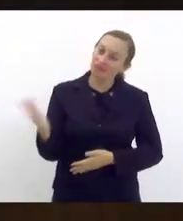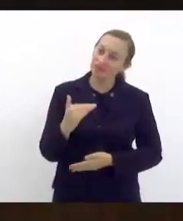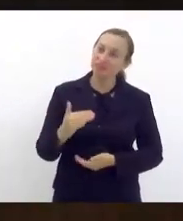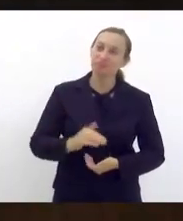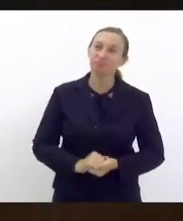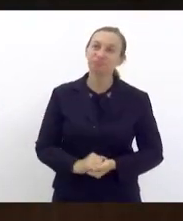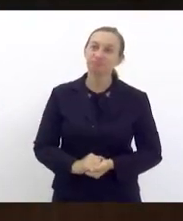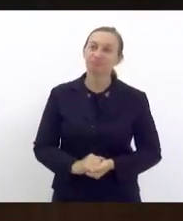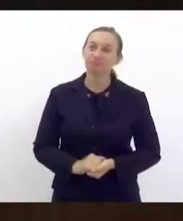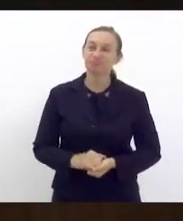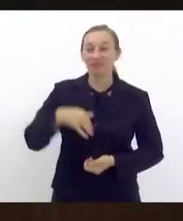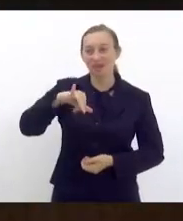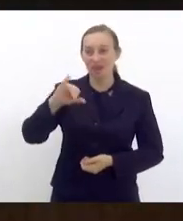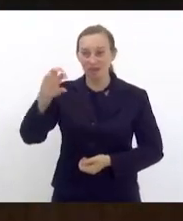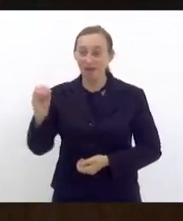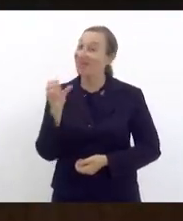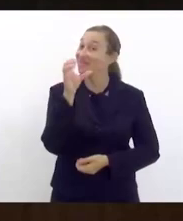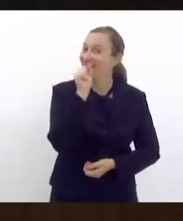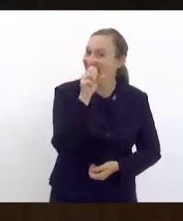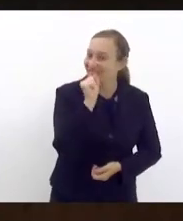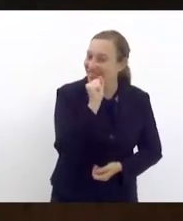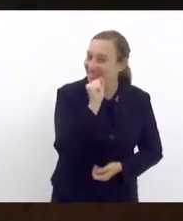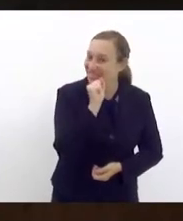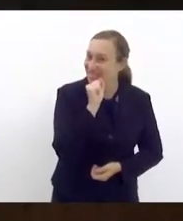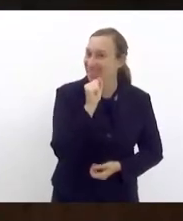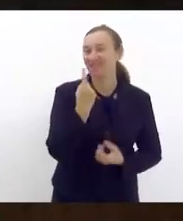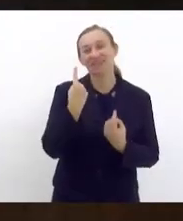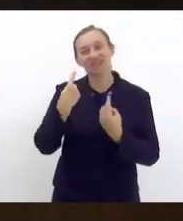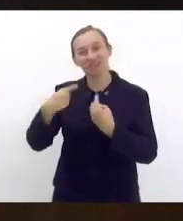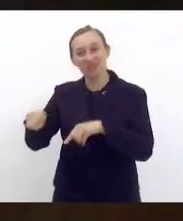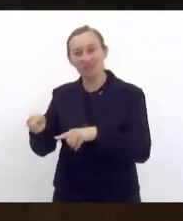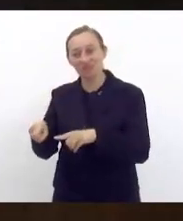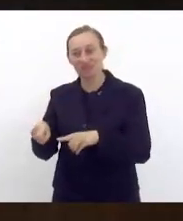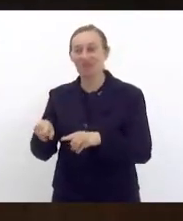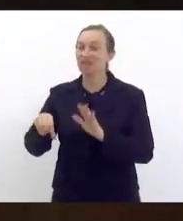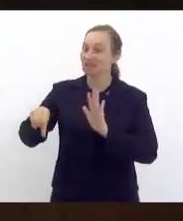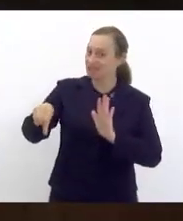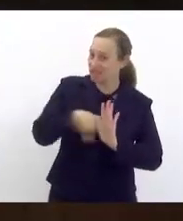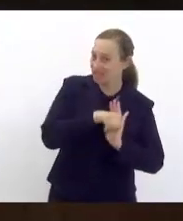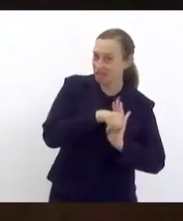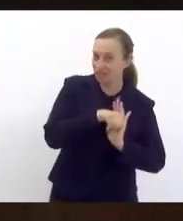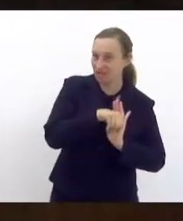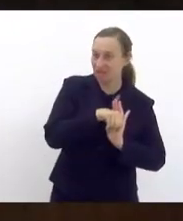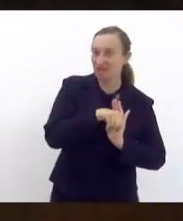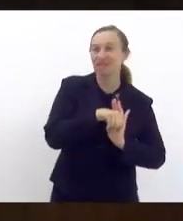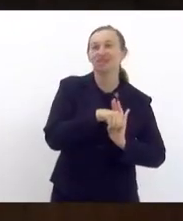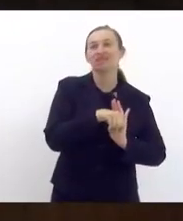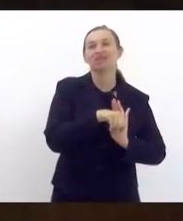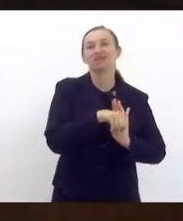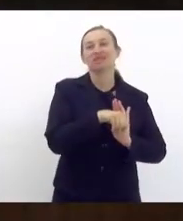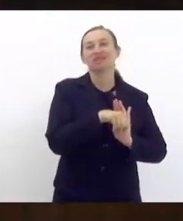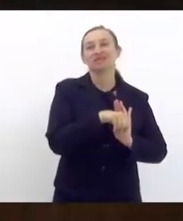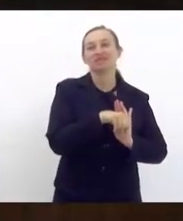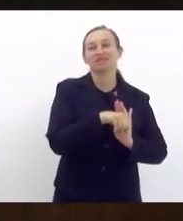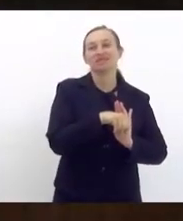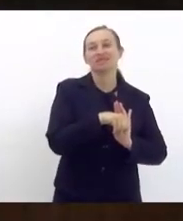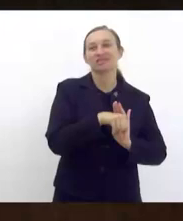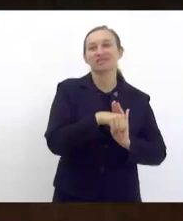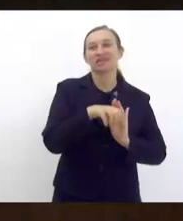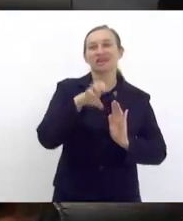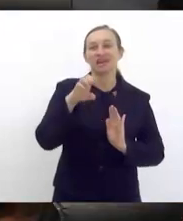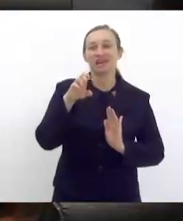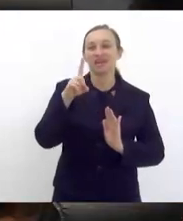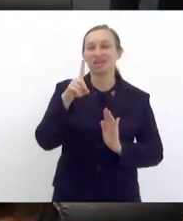Maio Laranja, vamos combater esse crime hediondo.